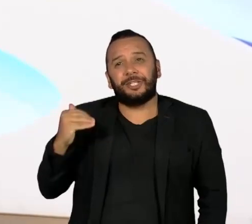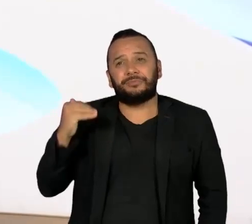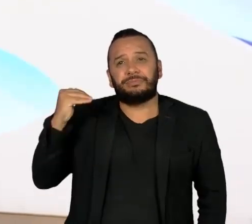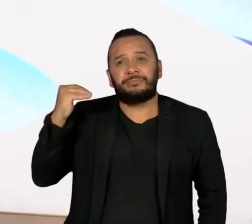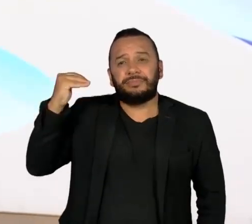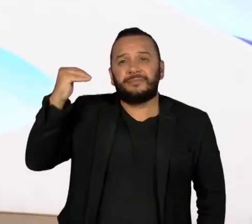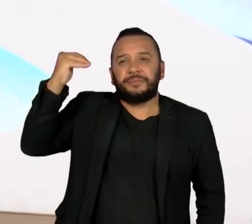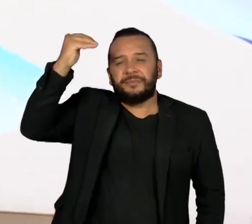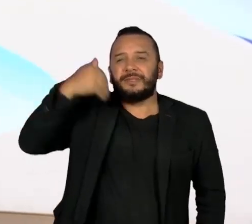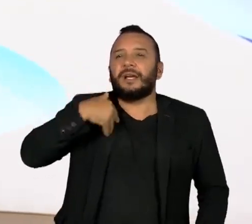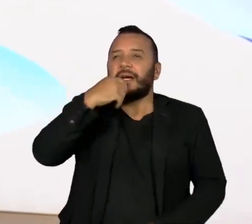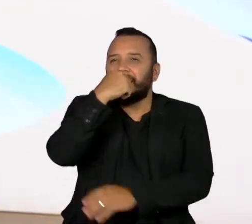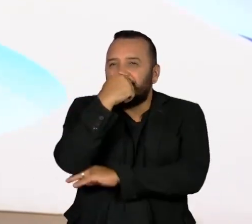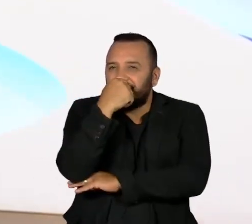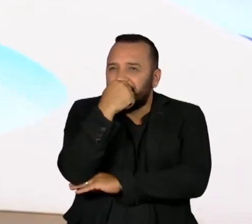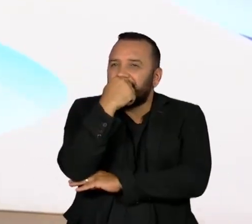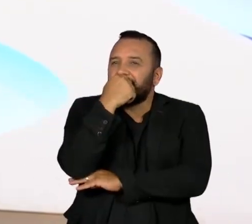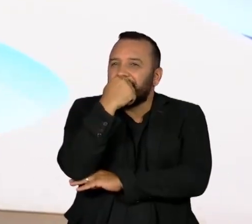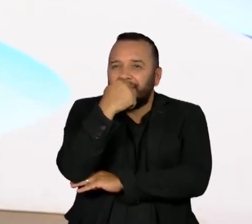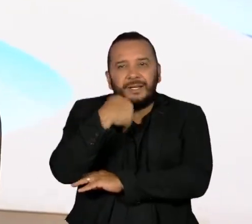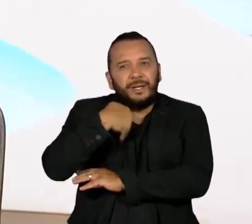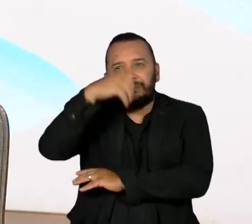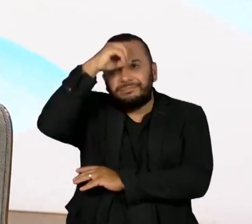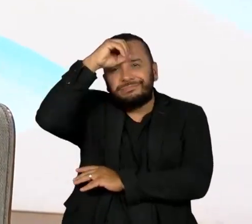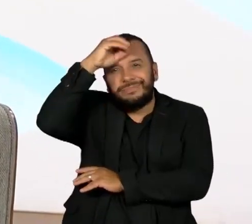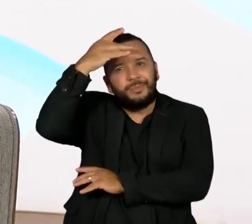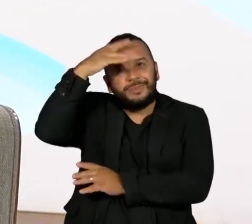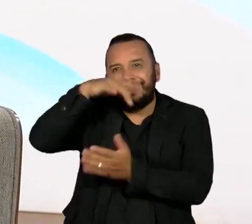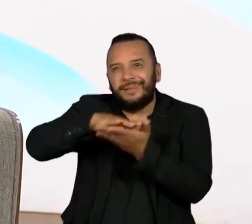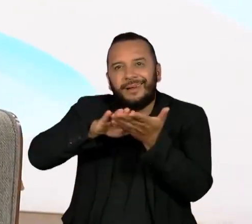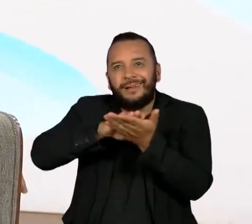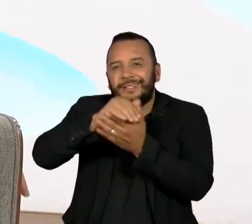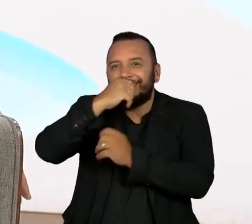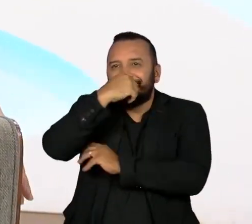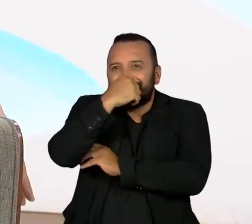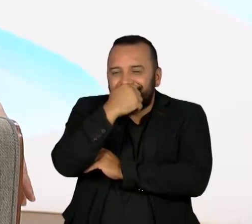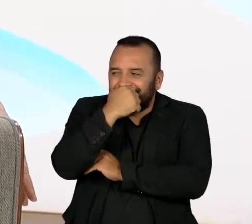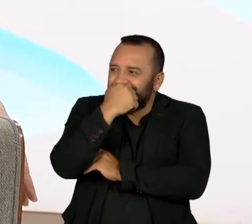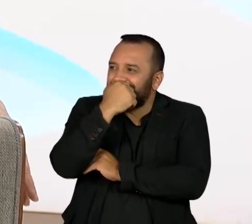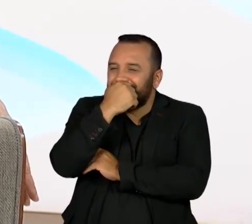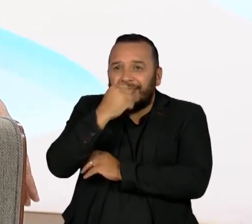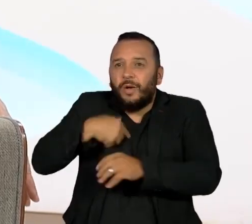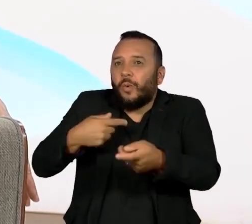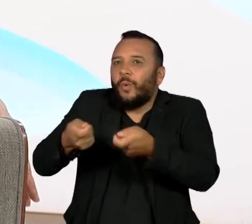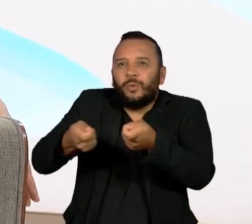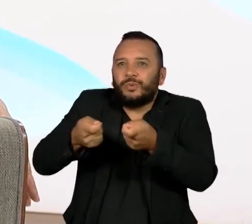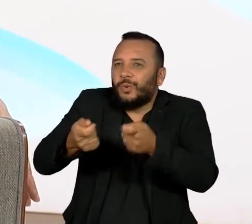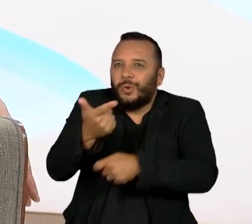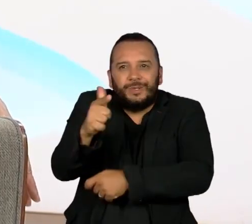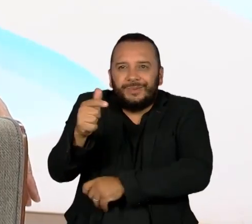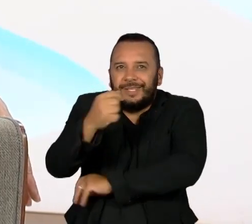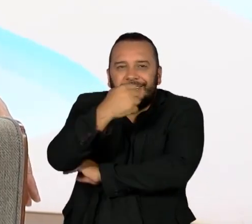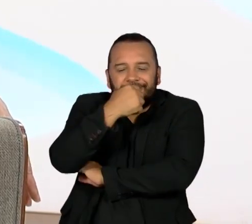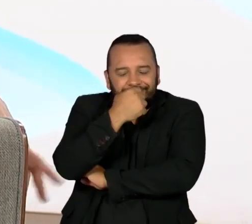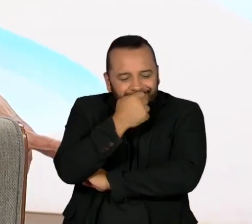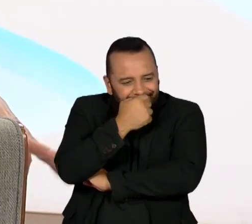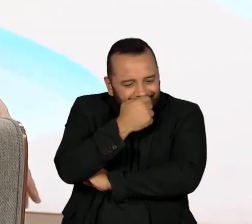relativas, como você não domina o que você deseja, como, assim,